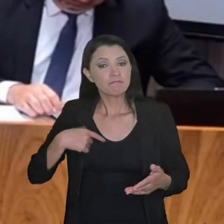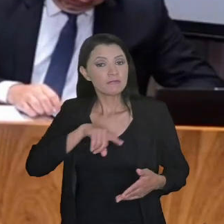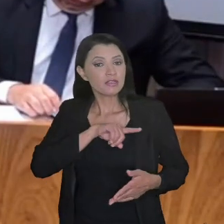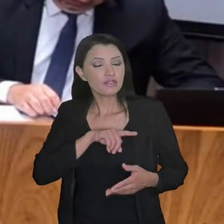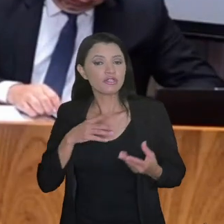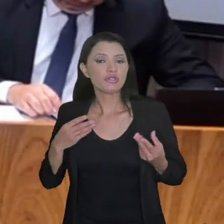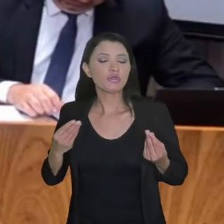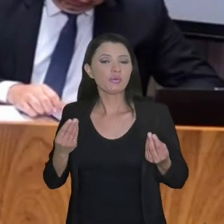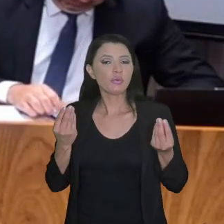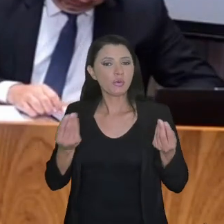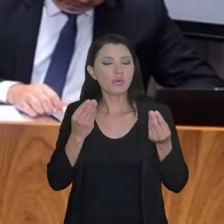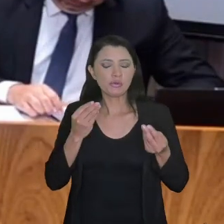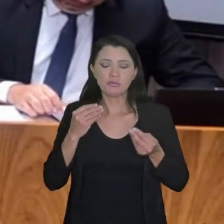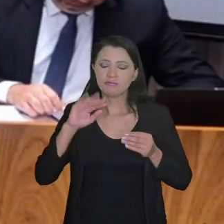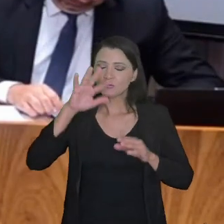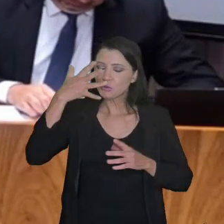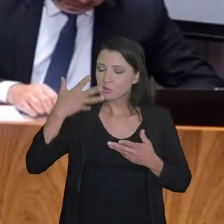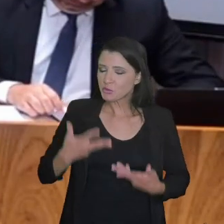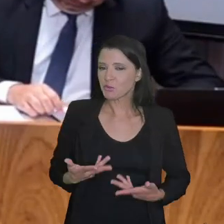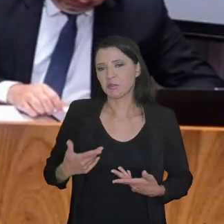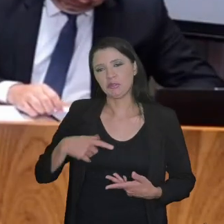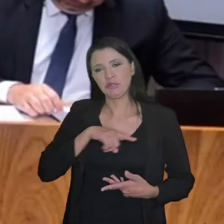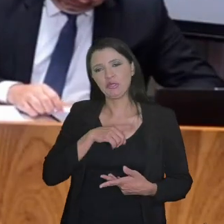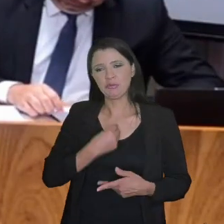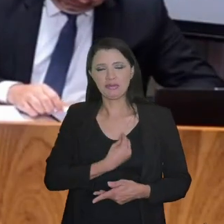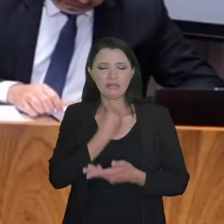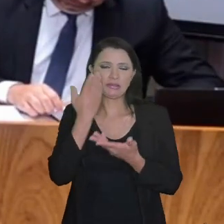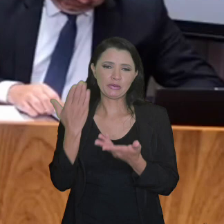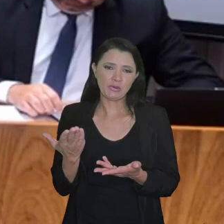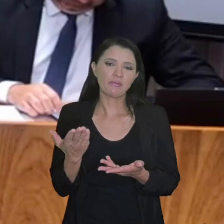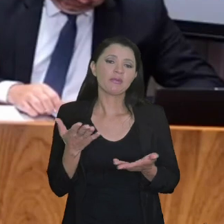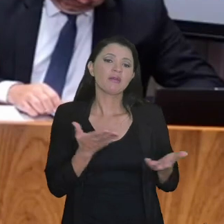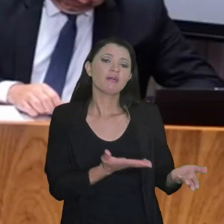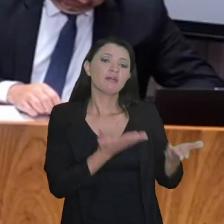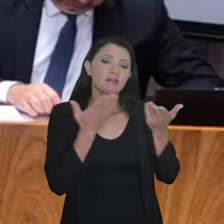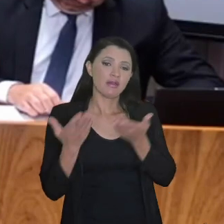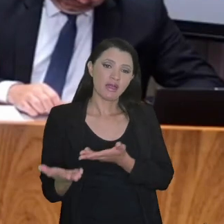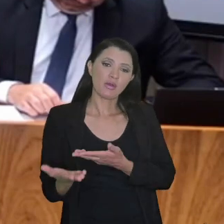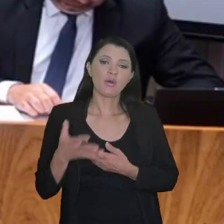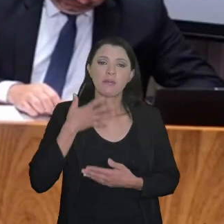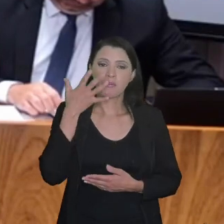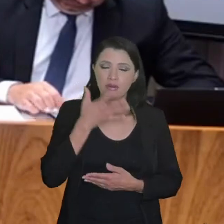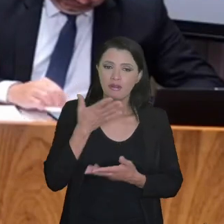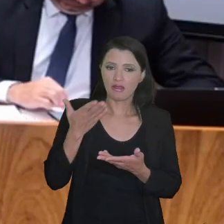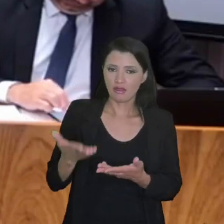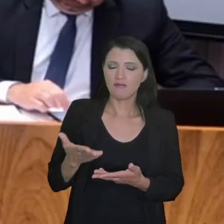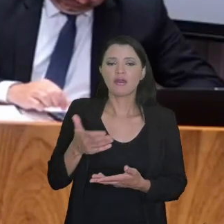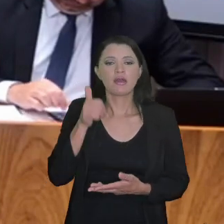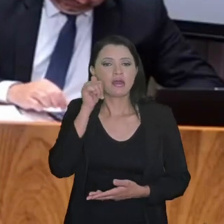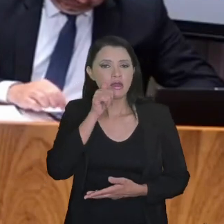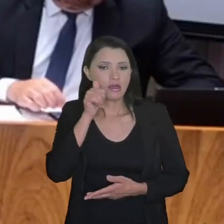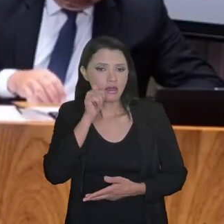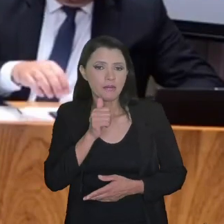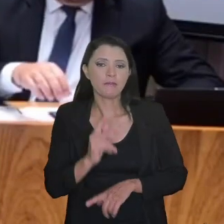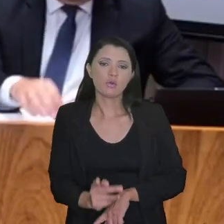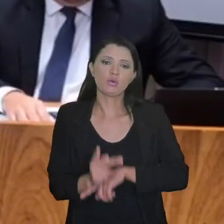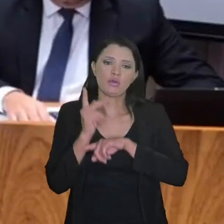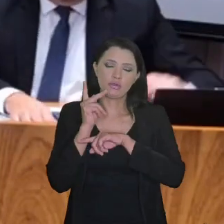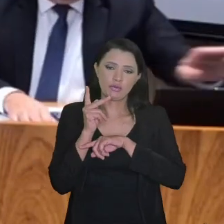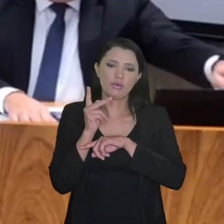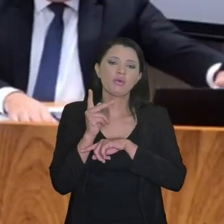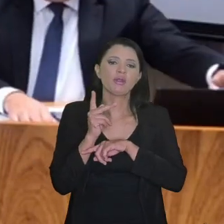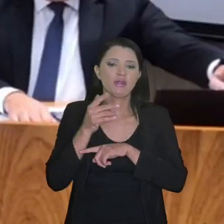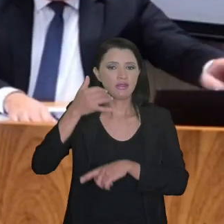o que muito nos honra. Eu vou passar agora a palavra às